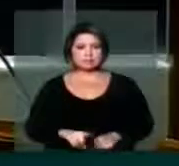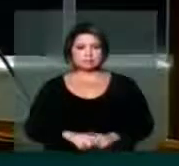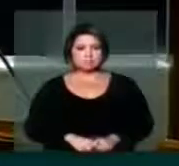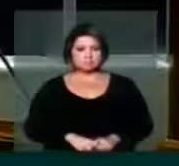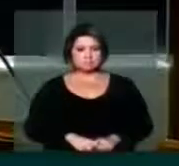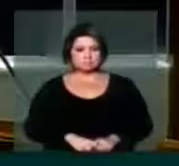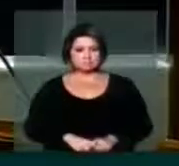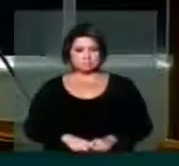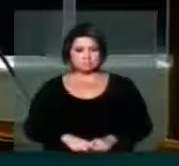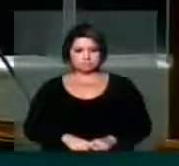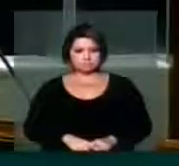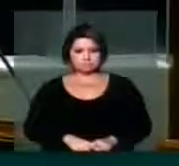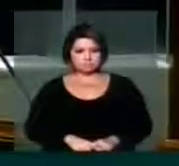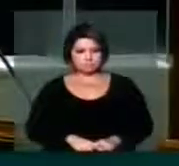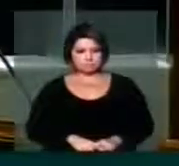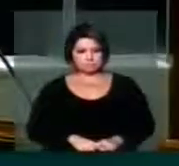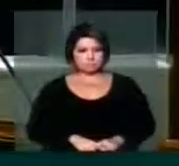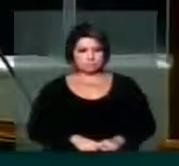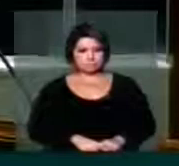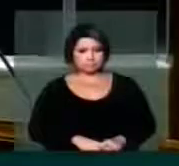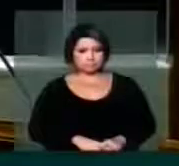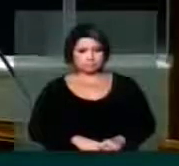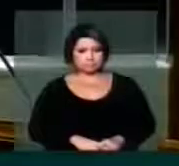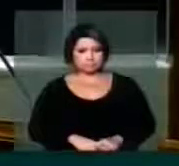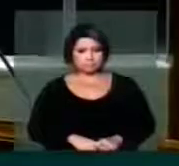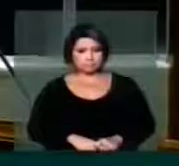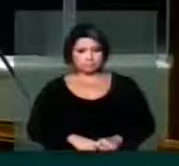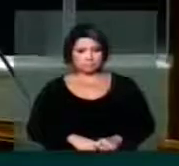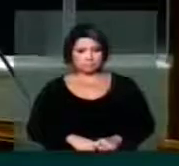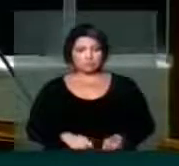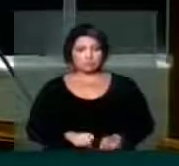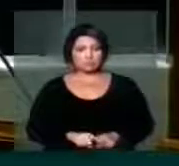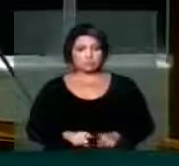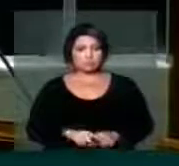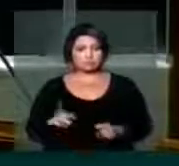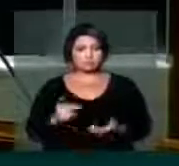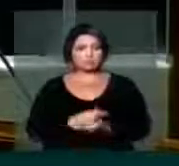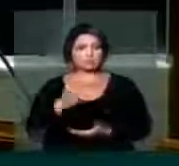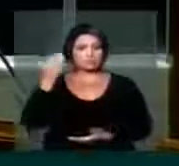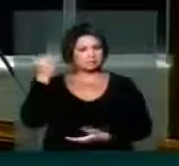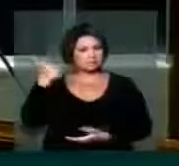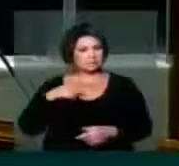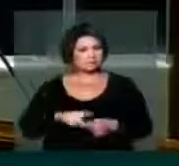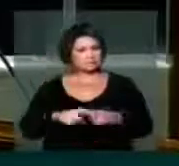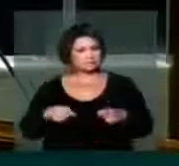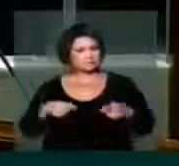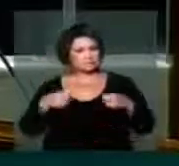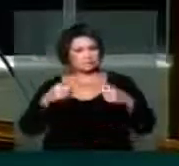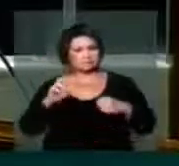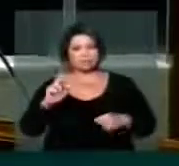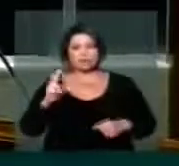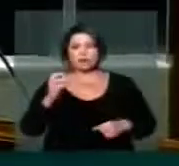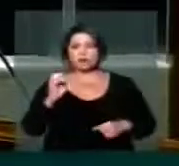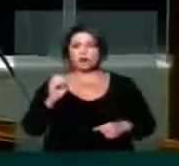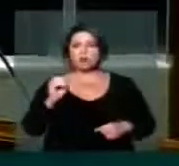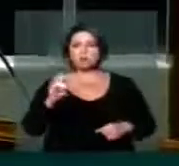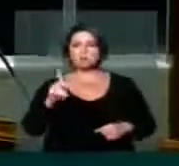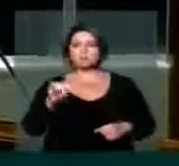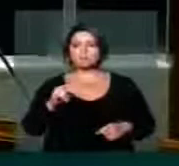Corporation, derivado da guerra do ópio no século XIX, na China.